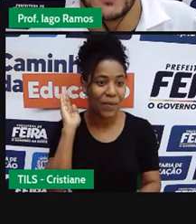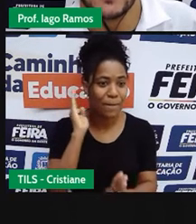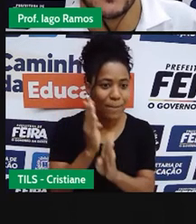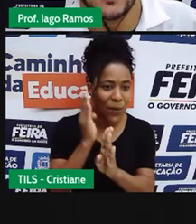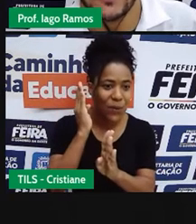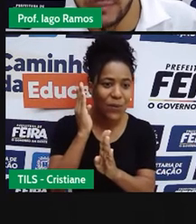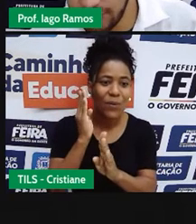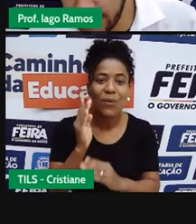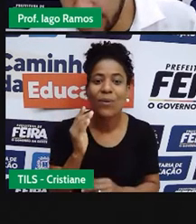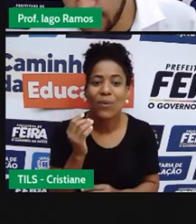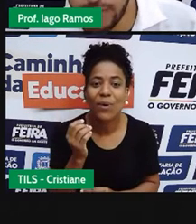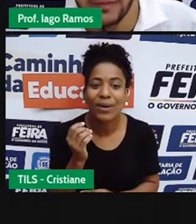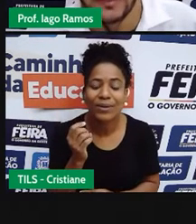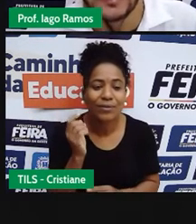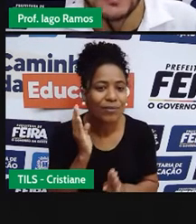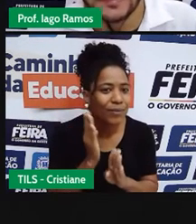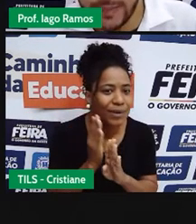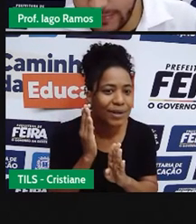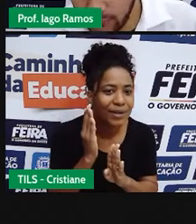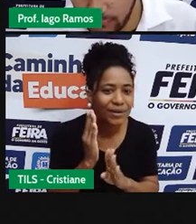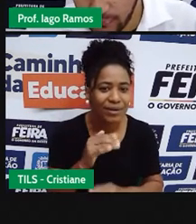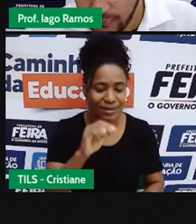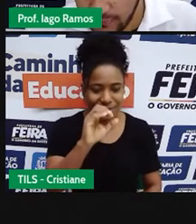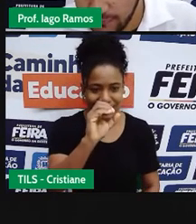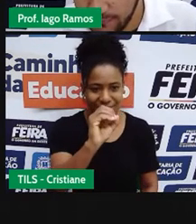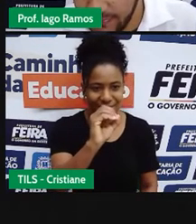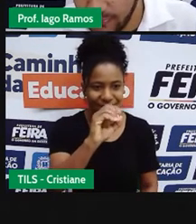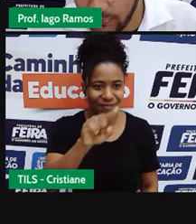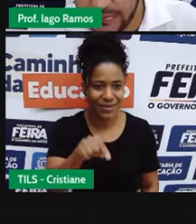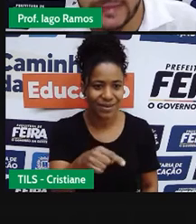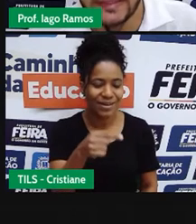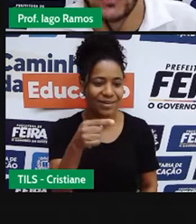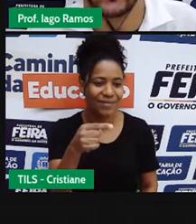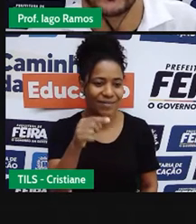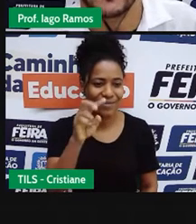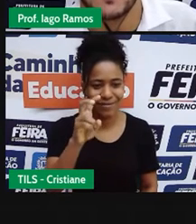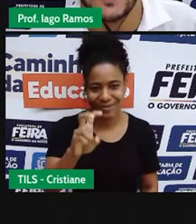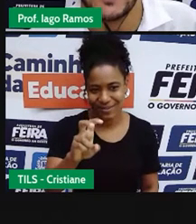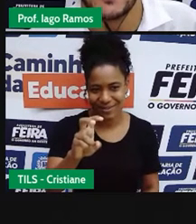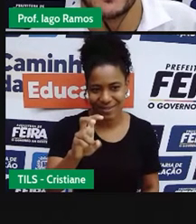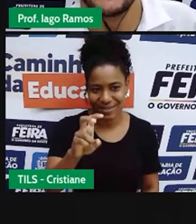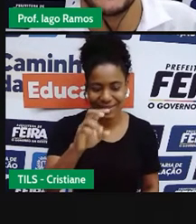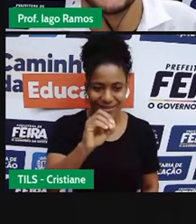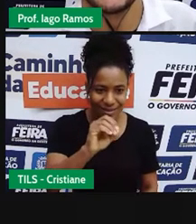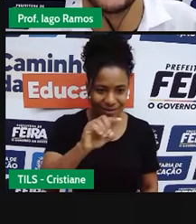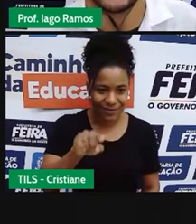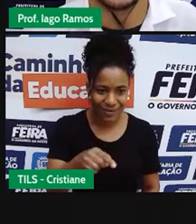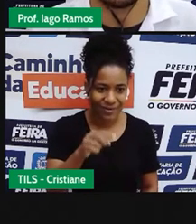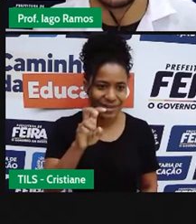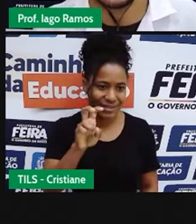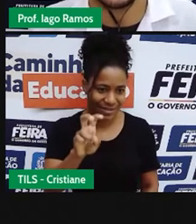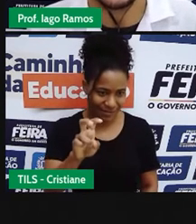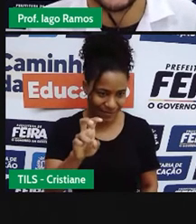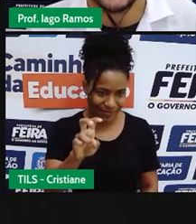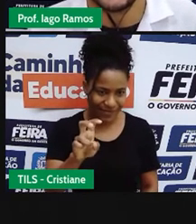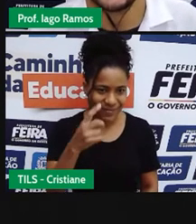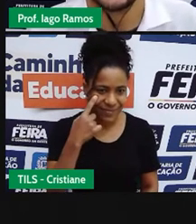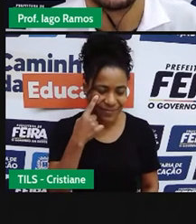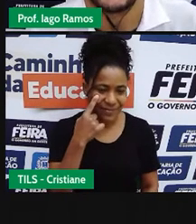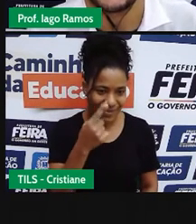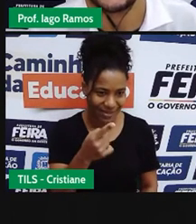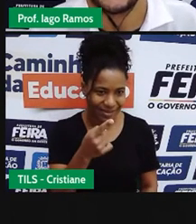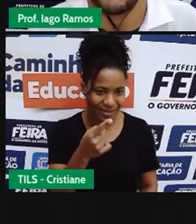esse resultadozinho aqui, ó,,5. Se a gente dividir 50 por cento,